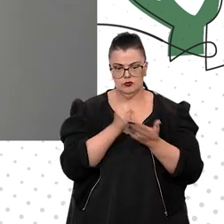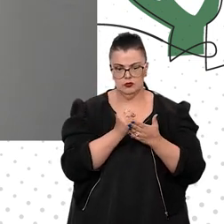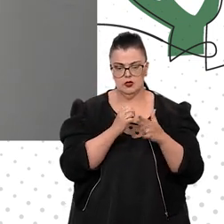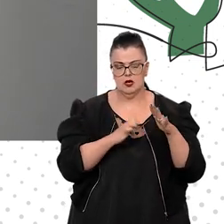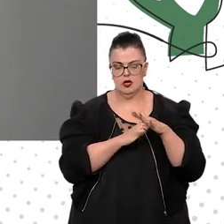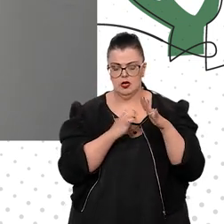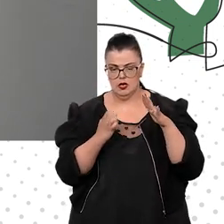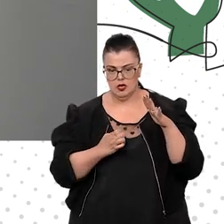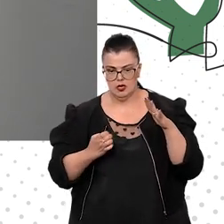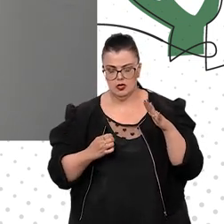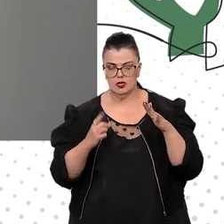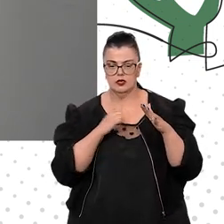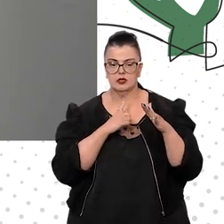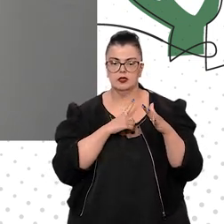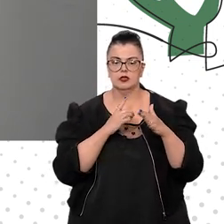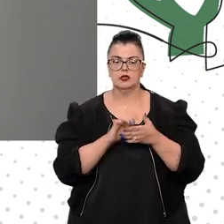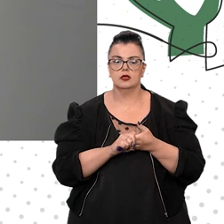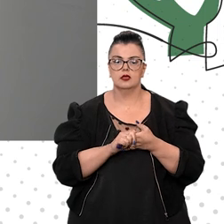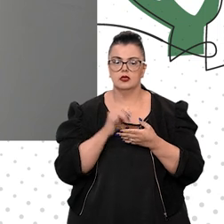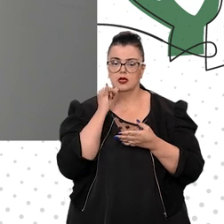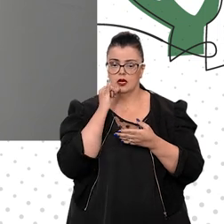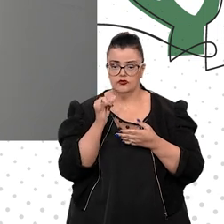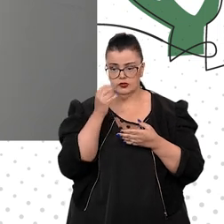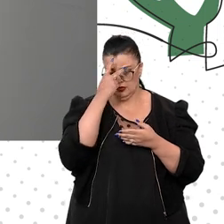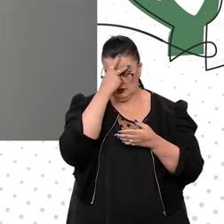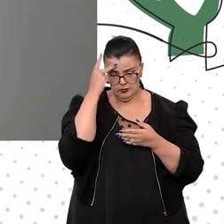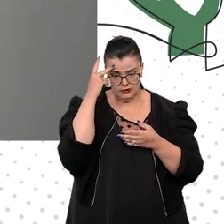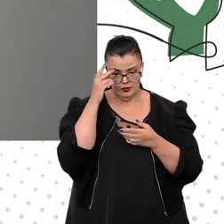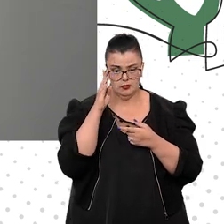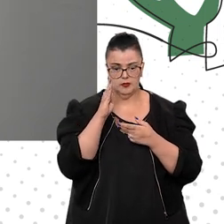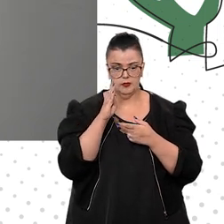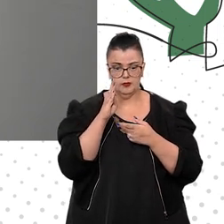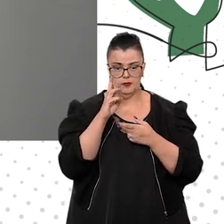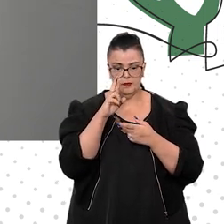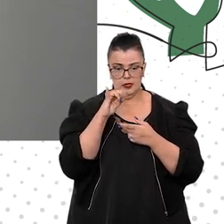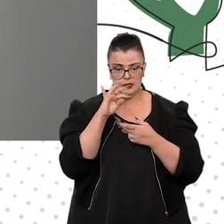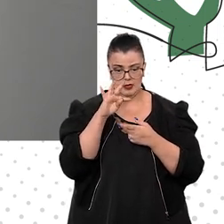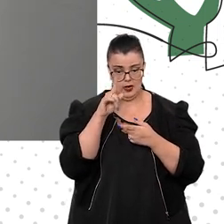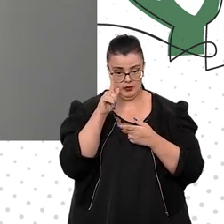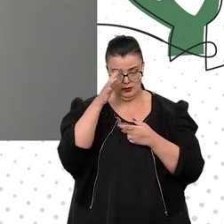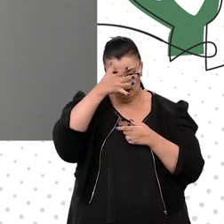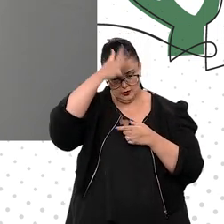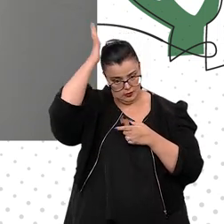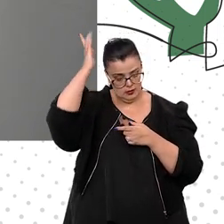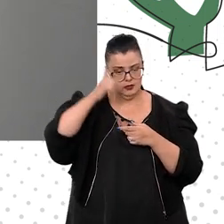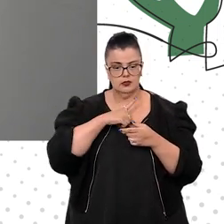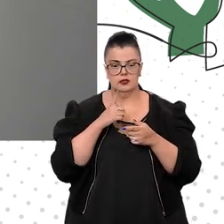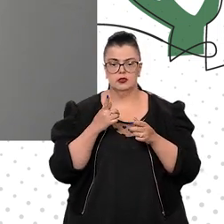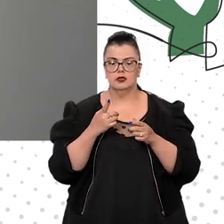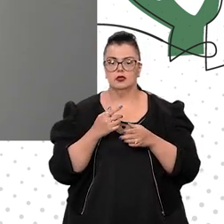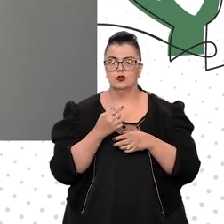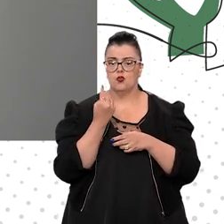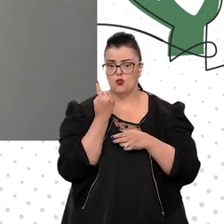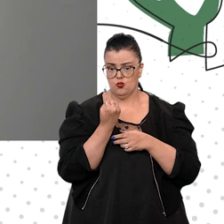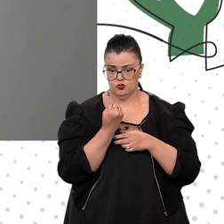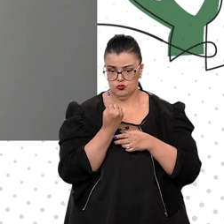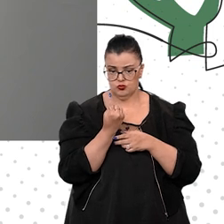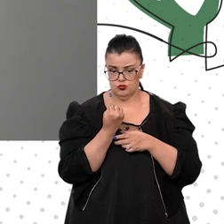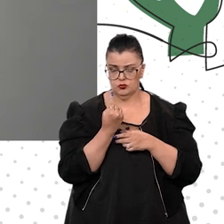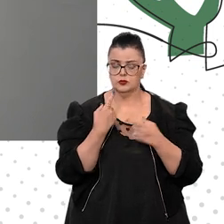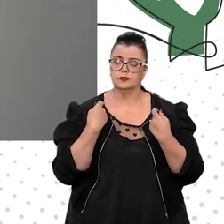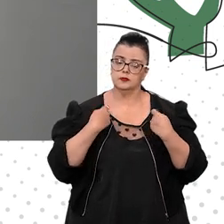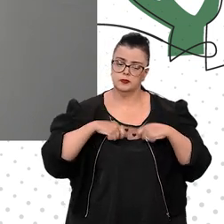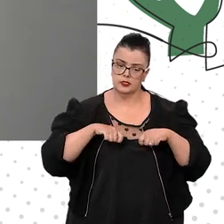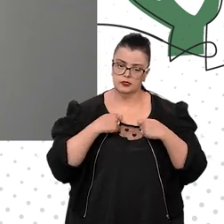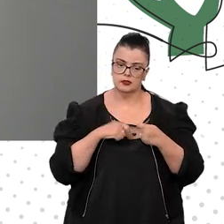que nos fornecem os brigadistas apontem entre eles pelo menos um que